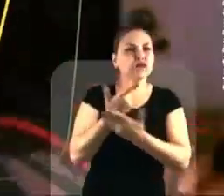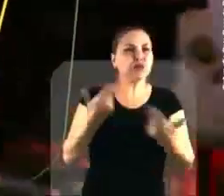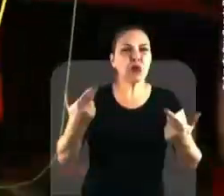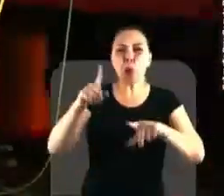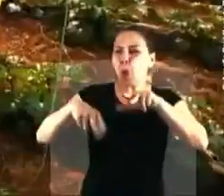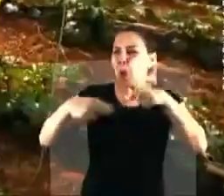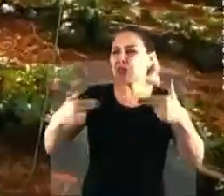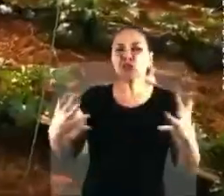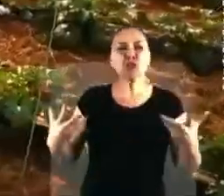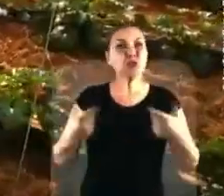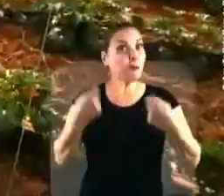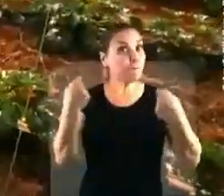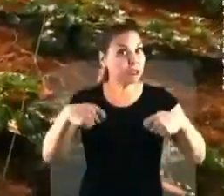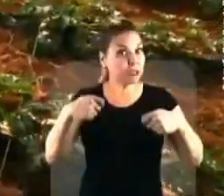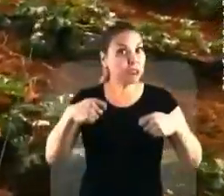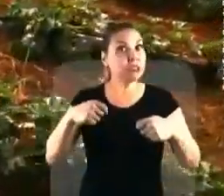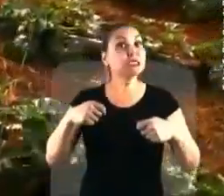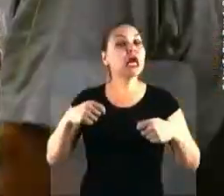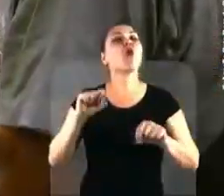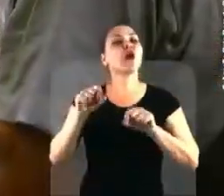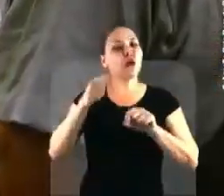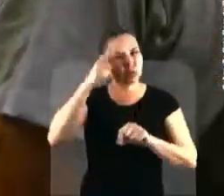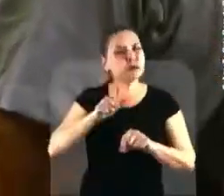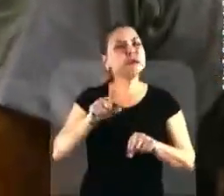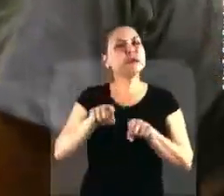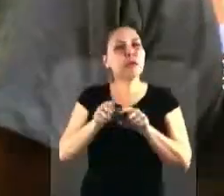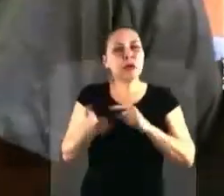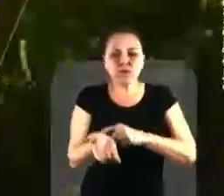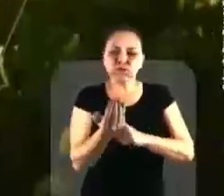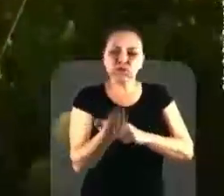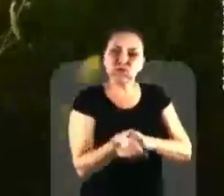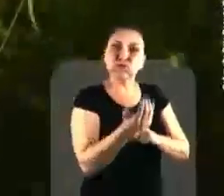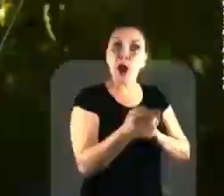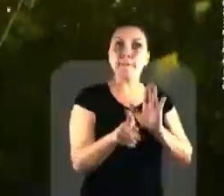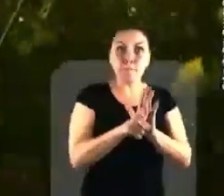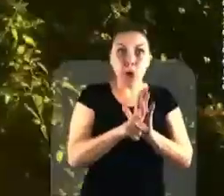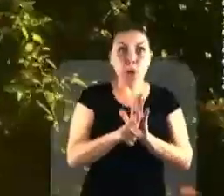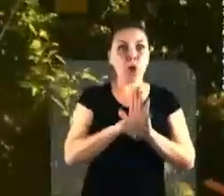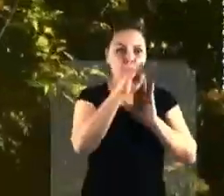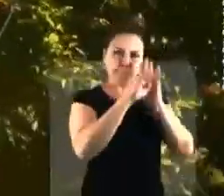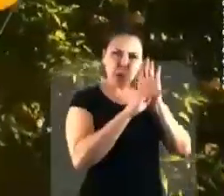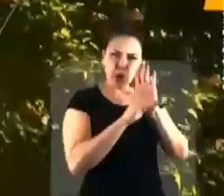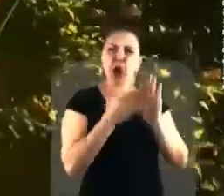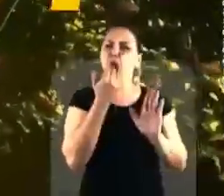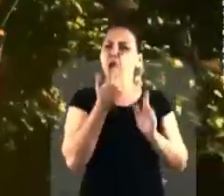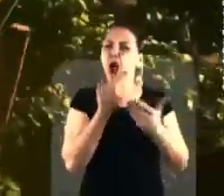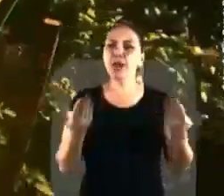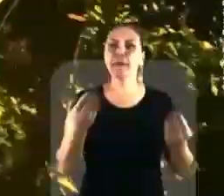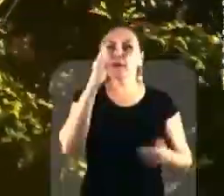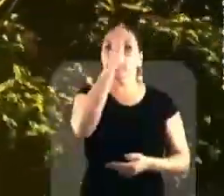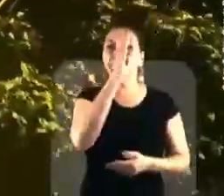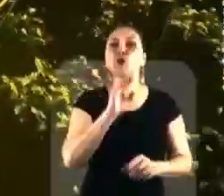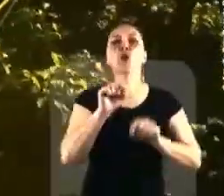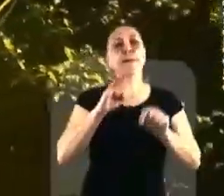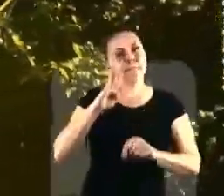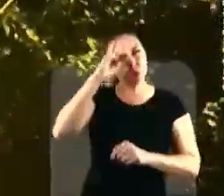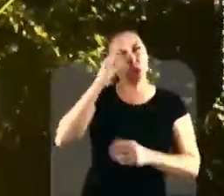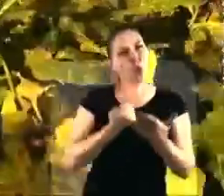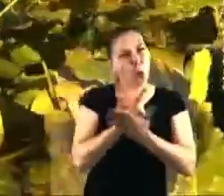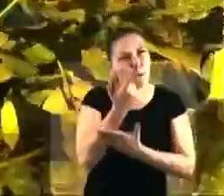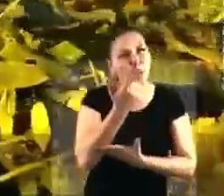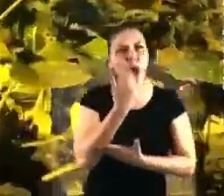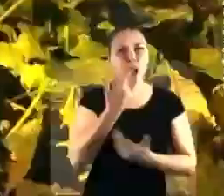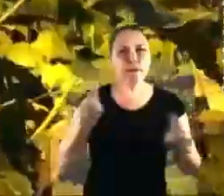equipamentos e tudo mais que precisa. Até trator. E tem mais, com o programa Alimenta Brasil, Bolsonaro